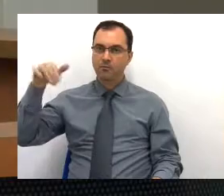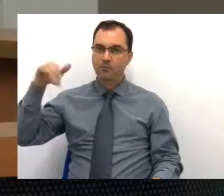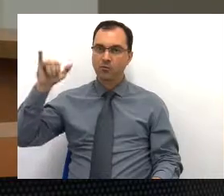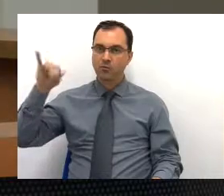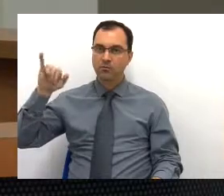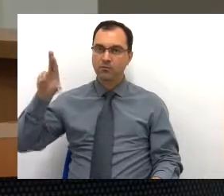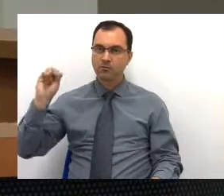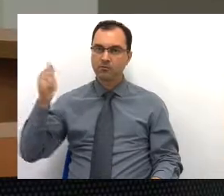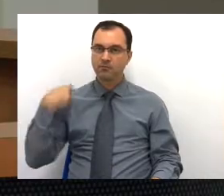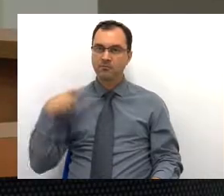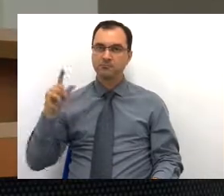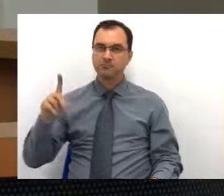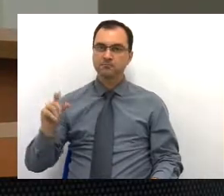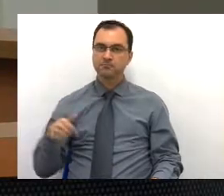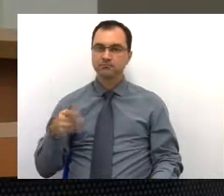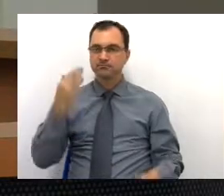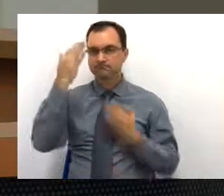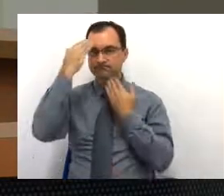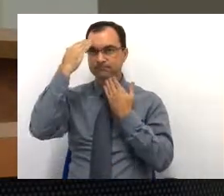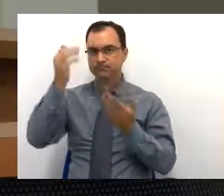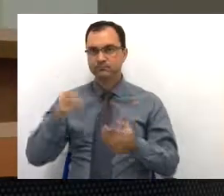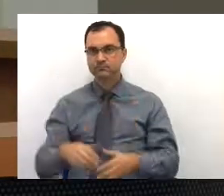É isso aí? Muito obrigado.